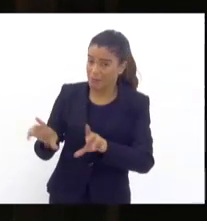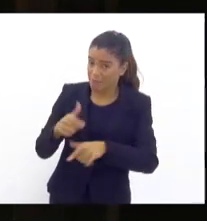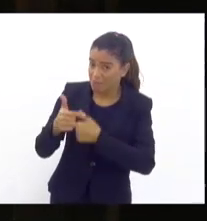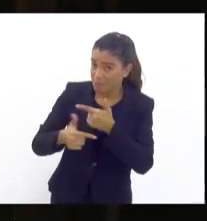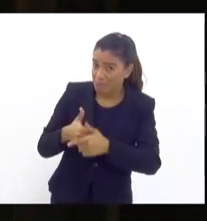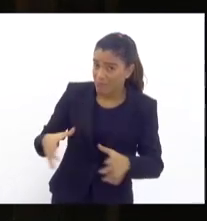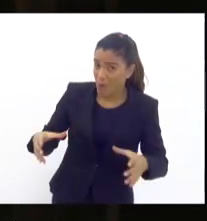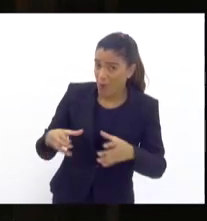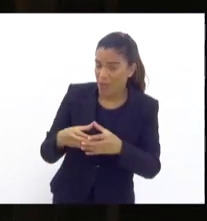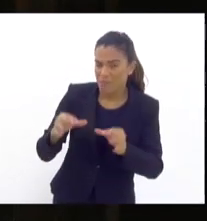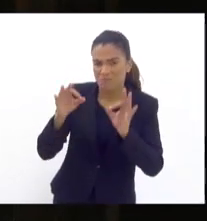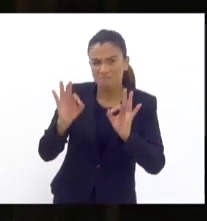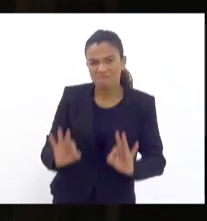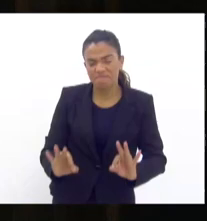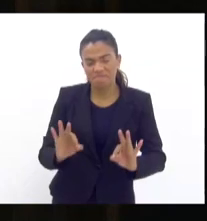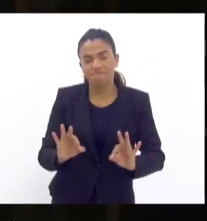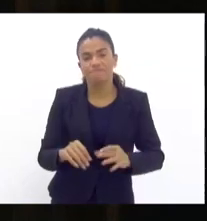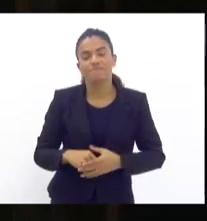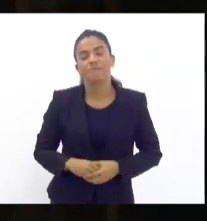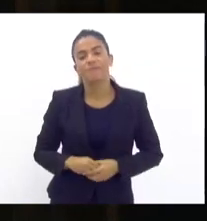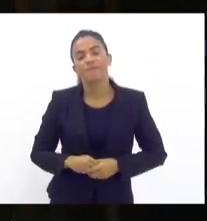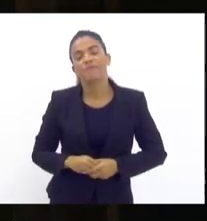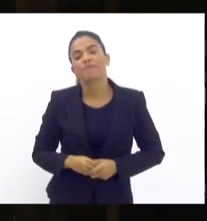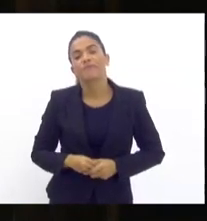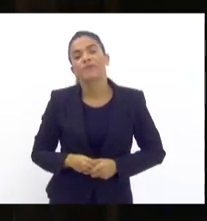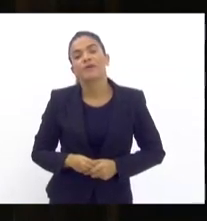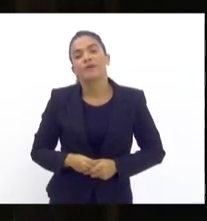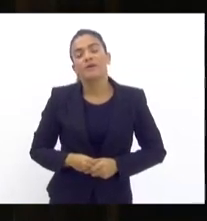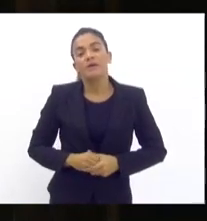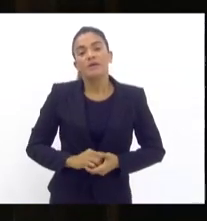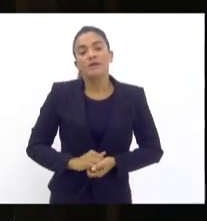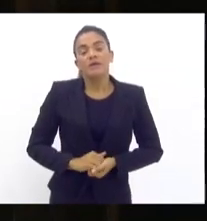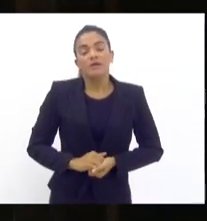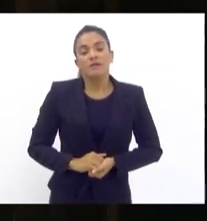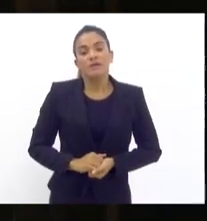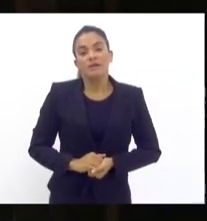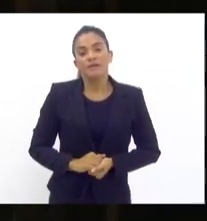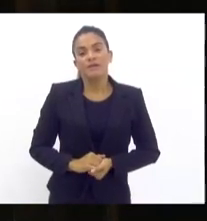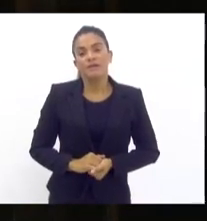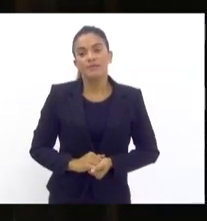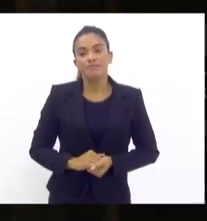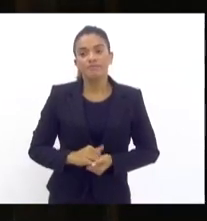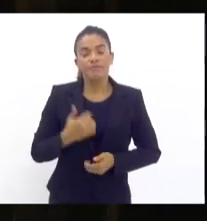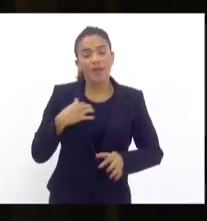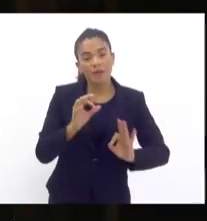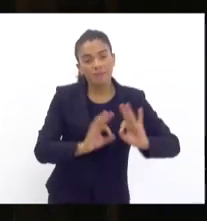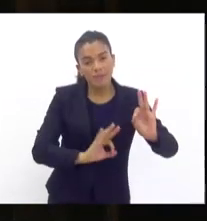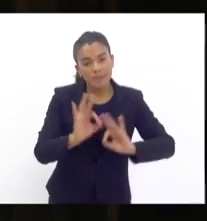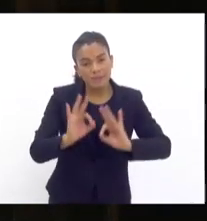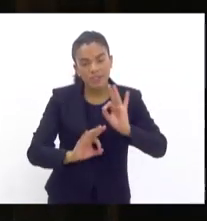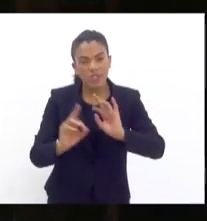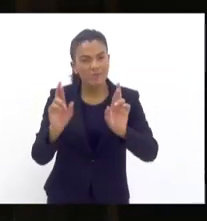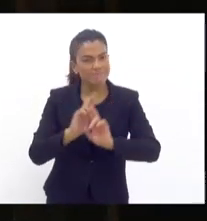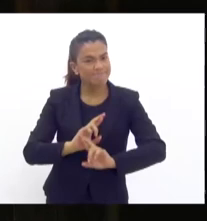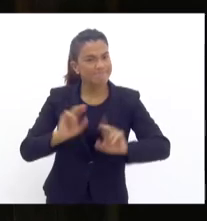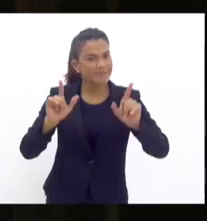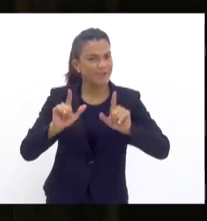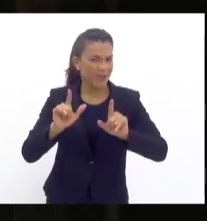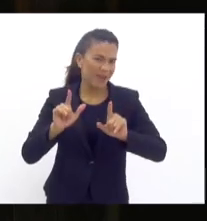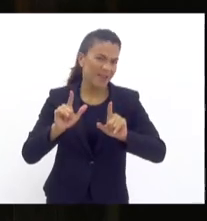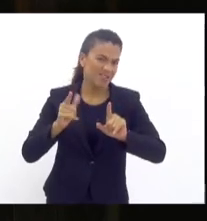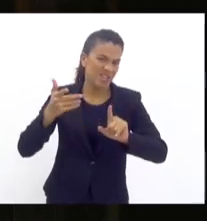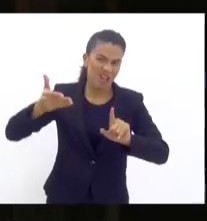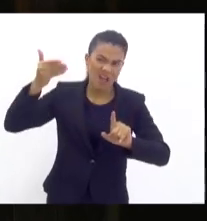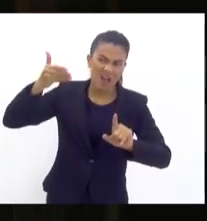competente como a nossa, de fazer um planejamento diferente do que vinha sendo feito e